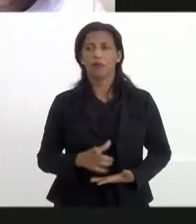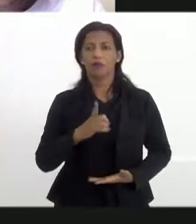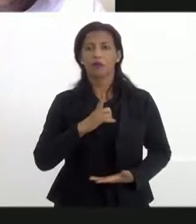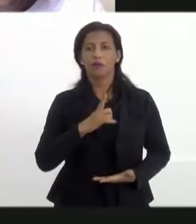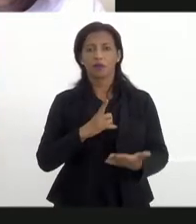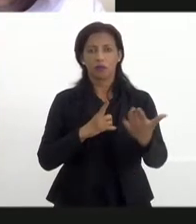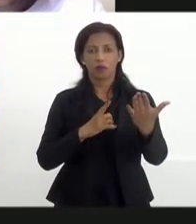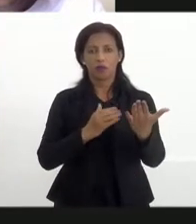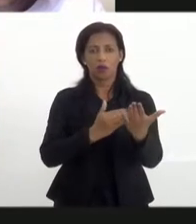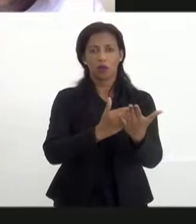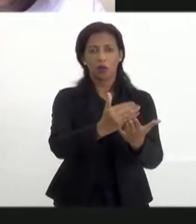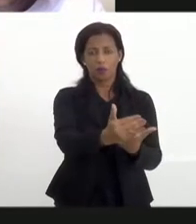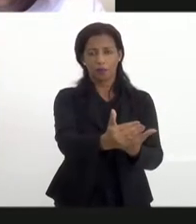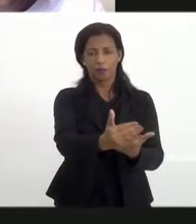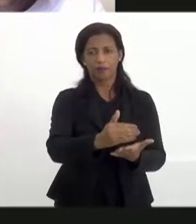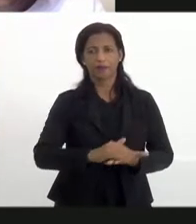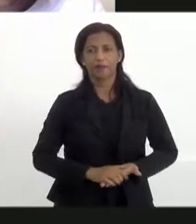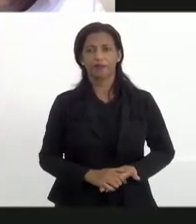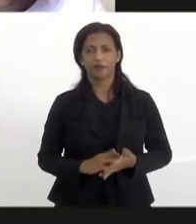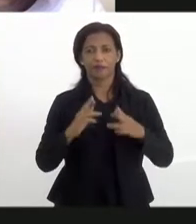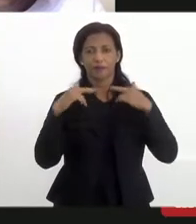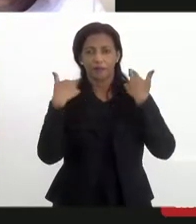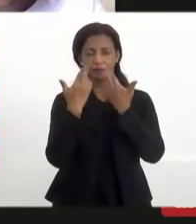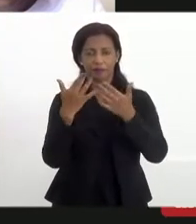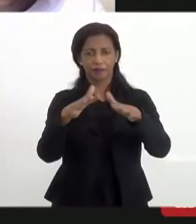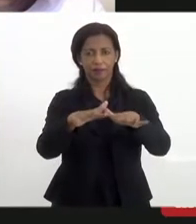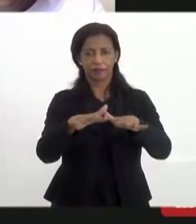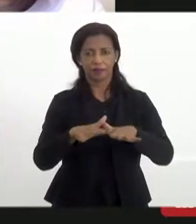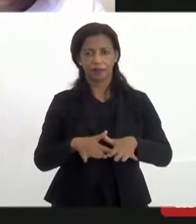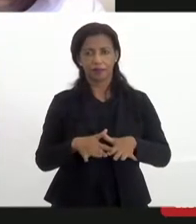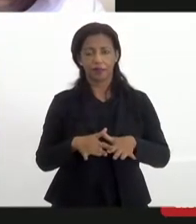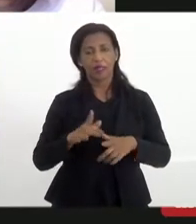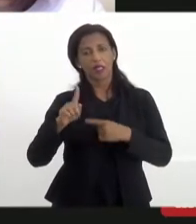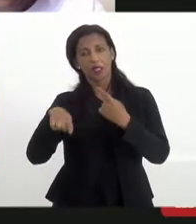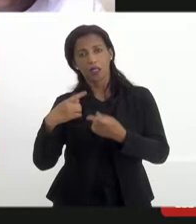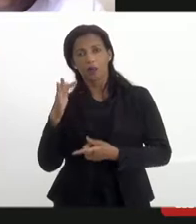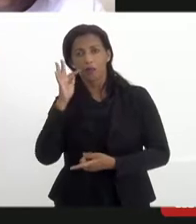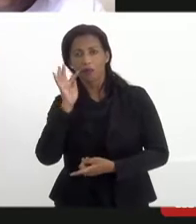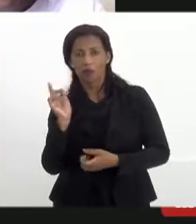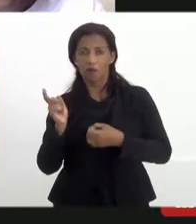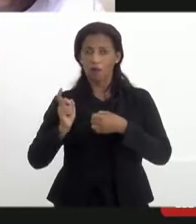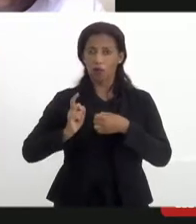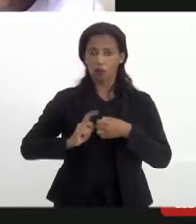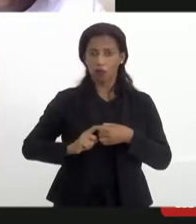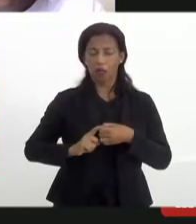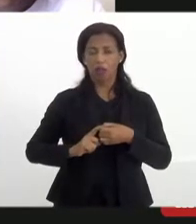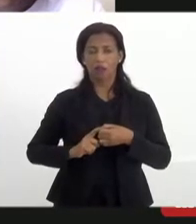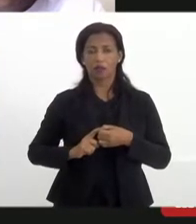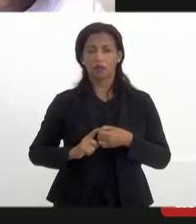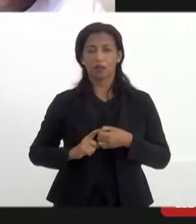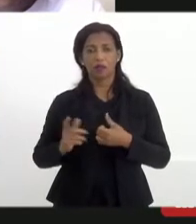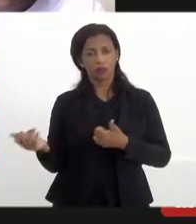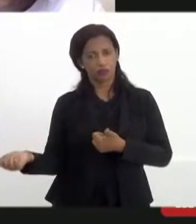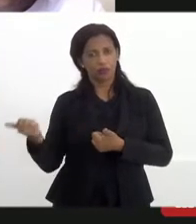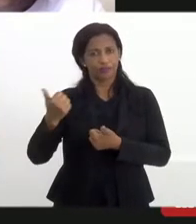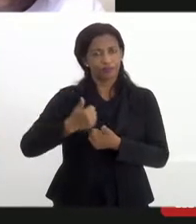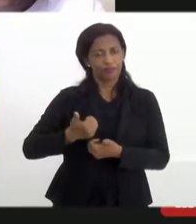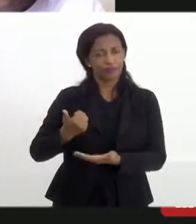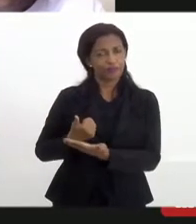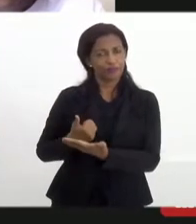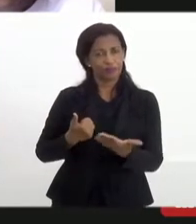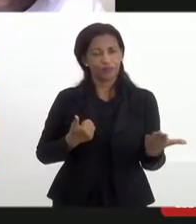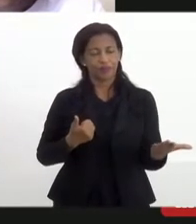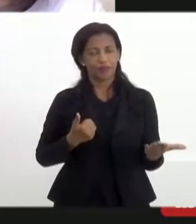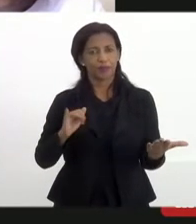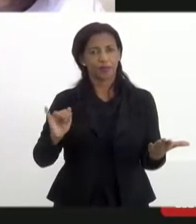tem a palavra para esse início de audiência pública, e, assim que o Flávio voltar, gente vai passar a palavra para